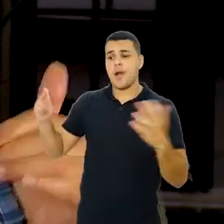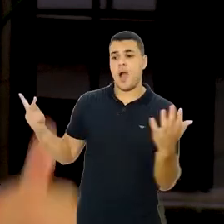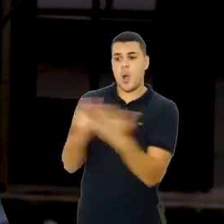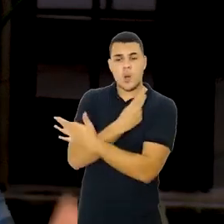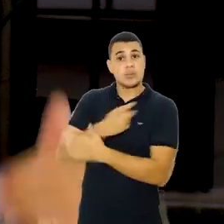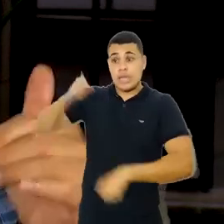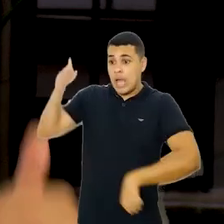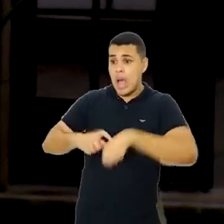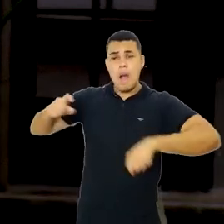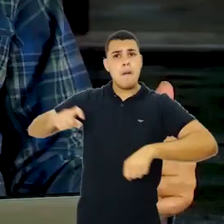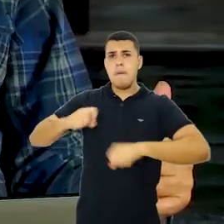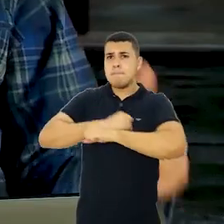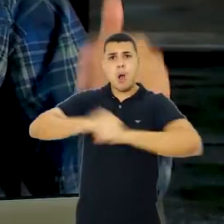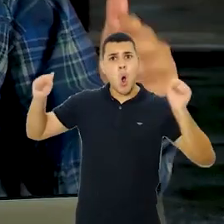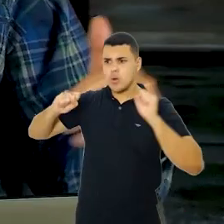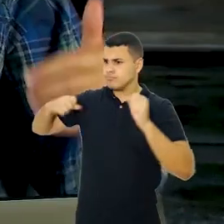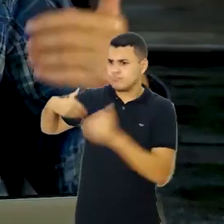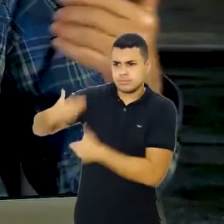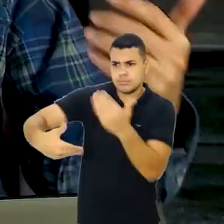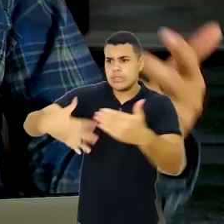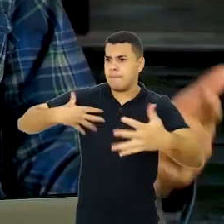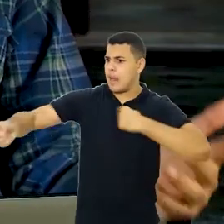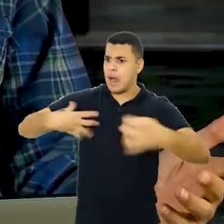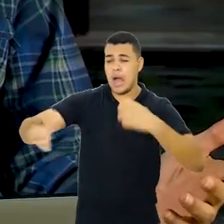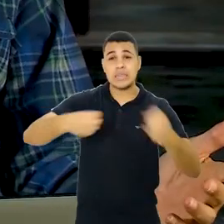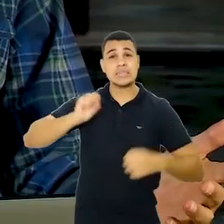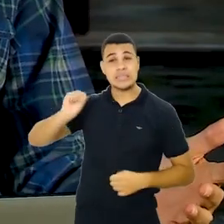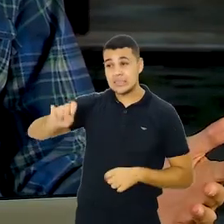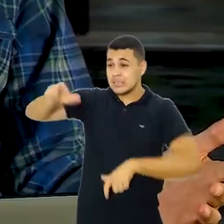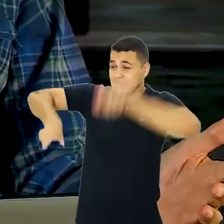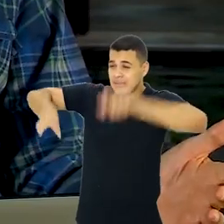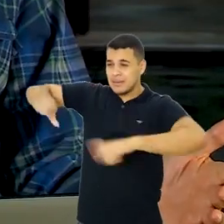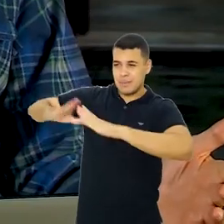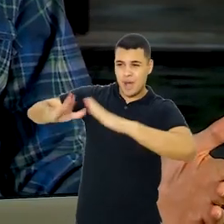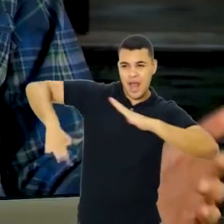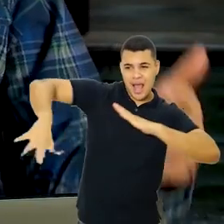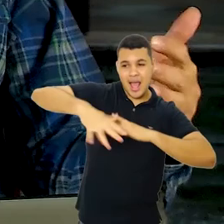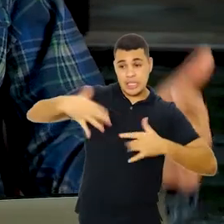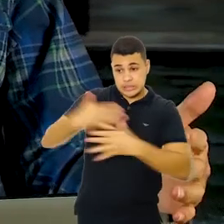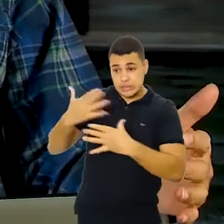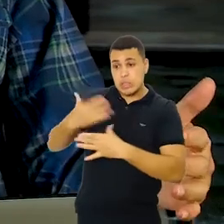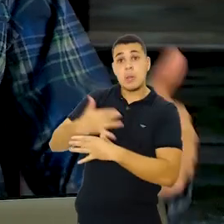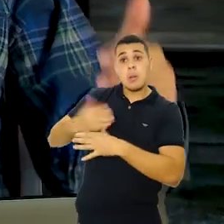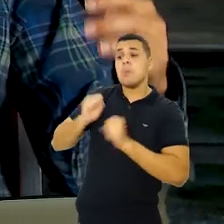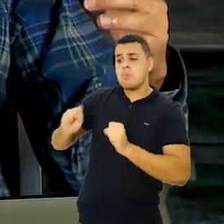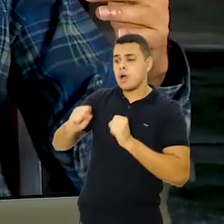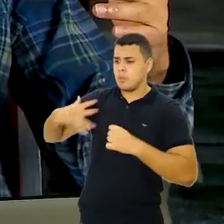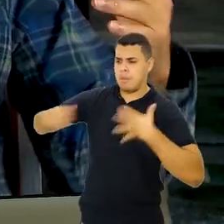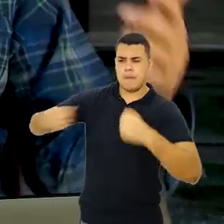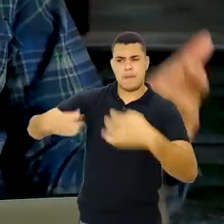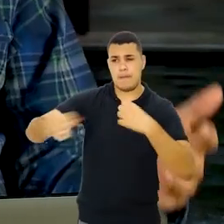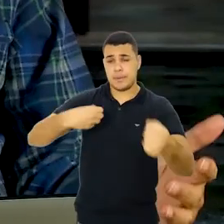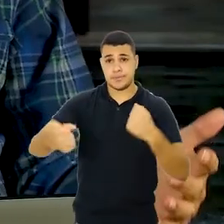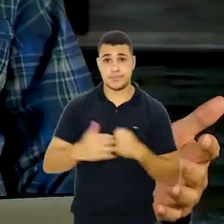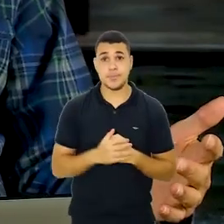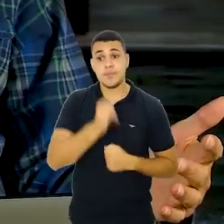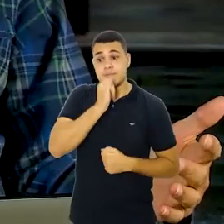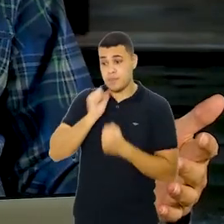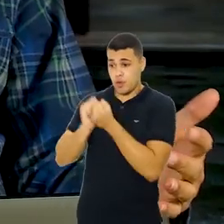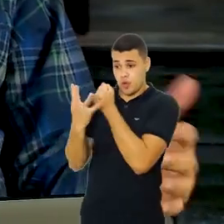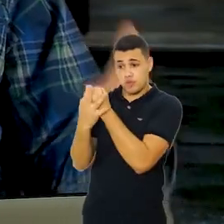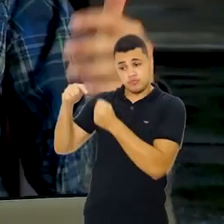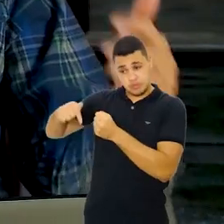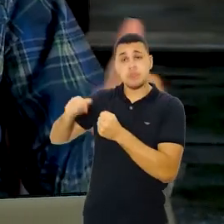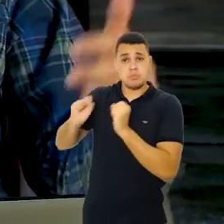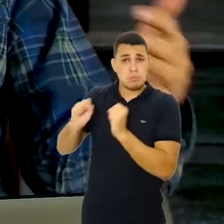ter uma epidemia explosiva se todos os indivíduos daquela comunidade forem suscetíveis à